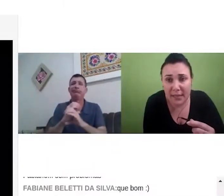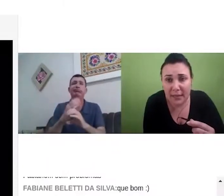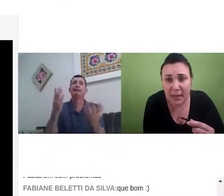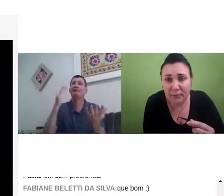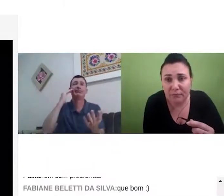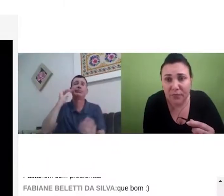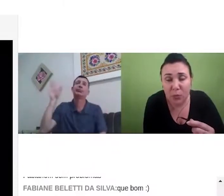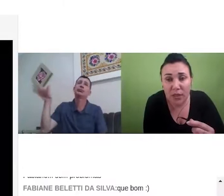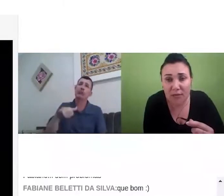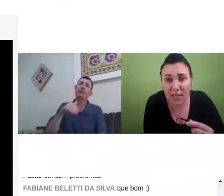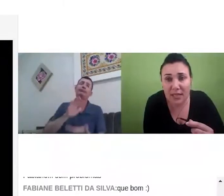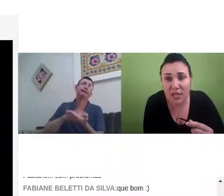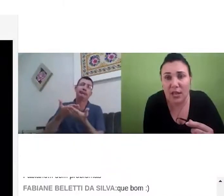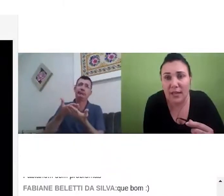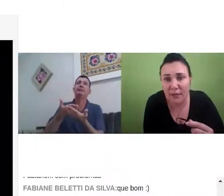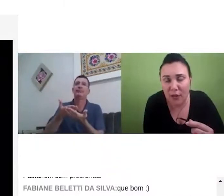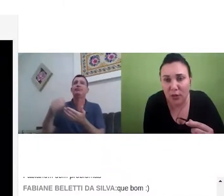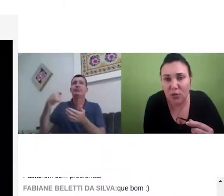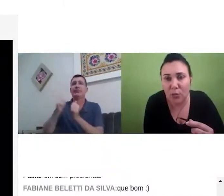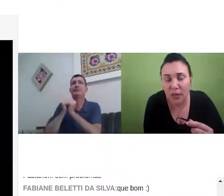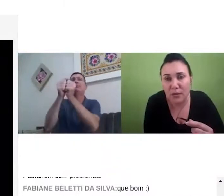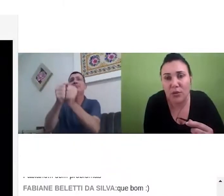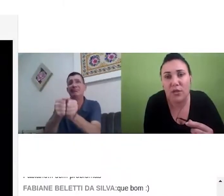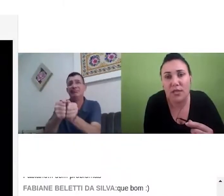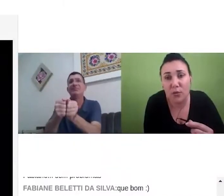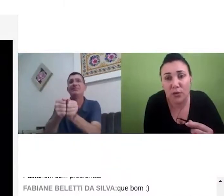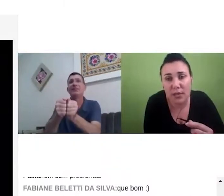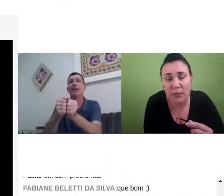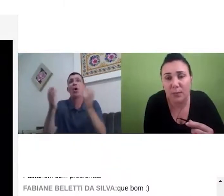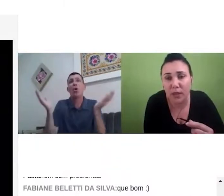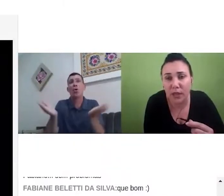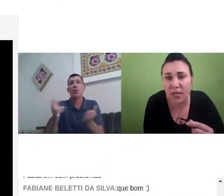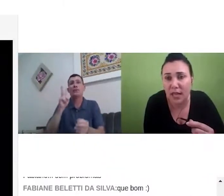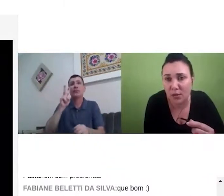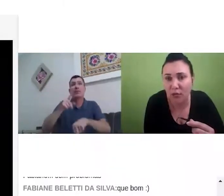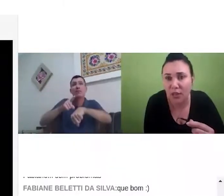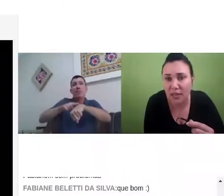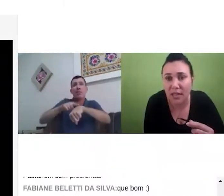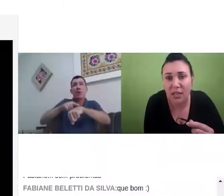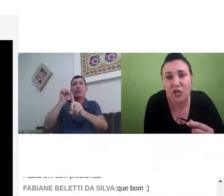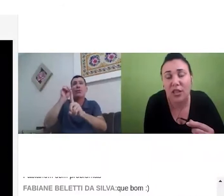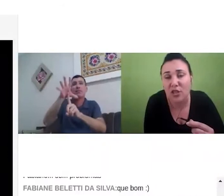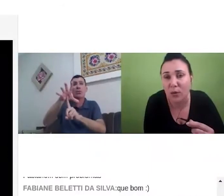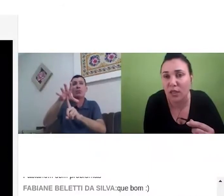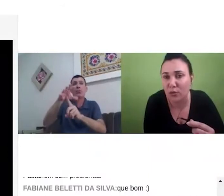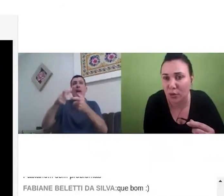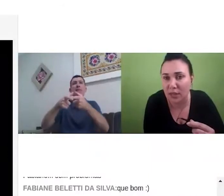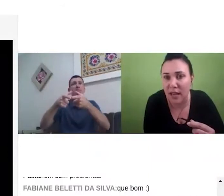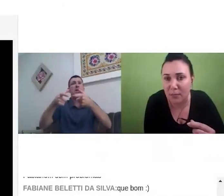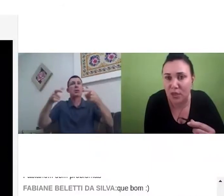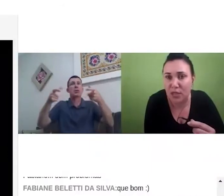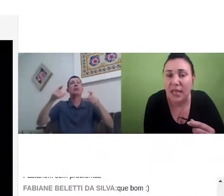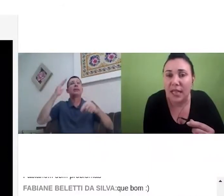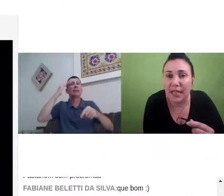necessita. Então, muitas vezes, existe essa falta de comunicação de coisas muito simples que poderiam ser resolvidas, né, e a gente tem que chamar o tradutor.